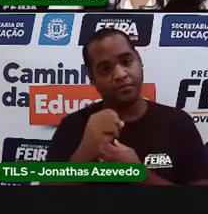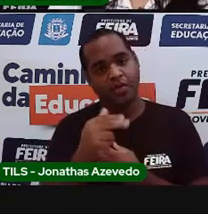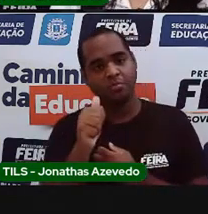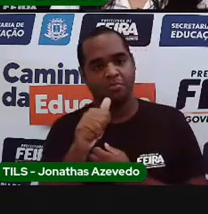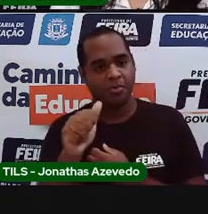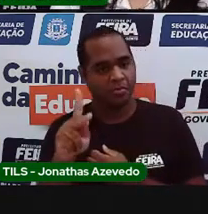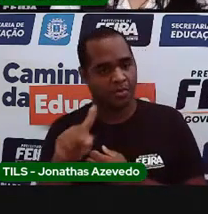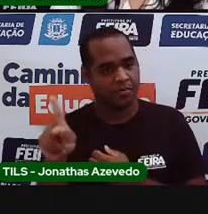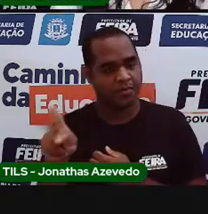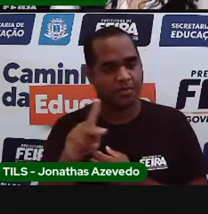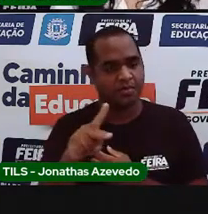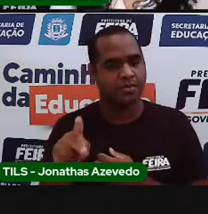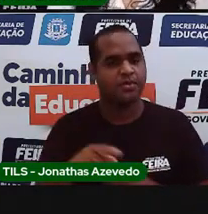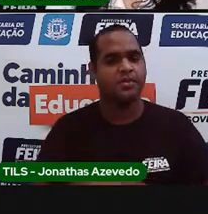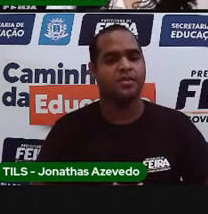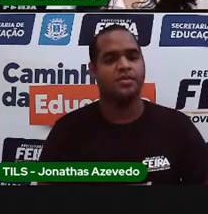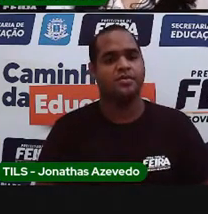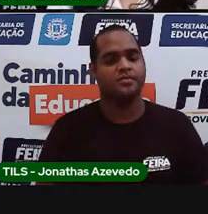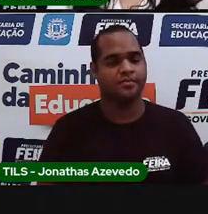enviar para você.